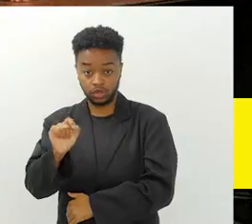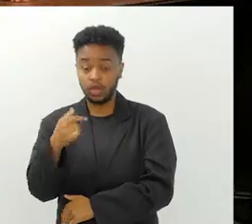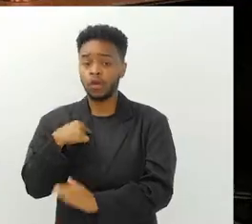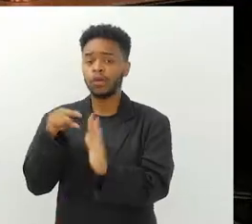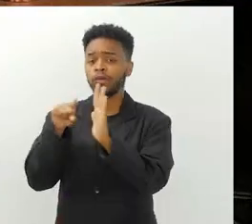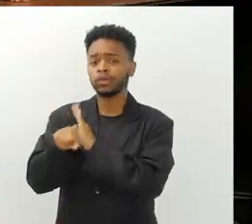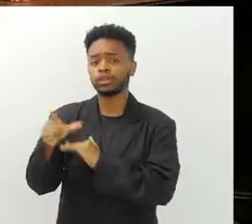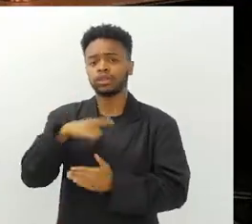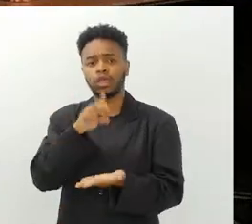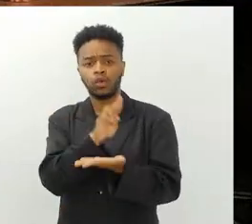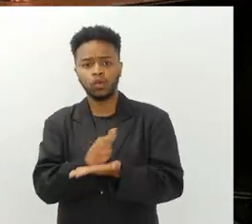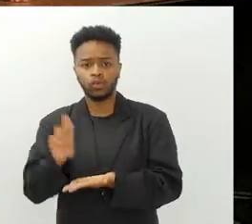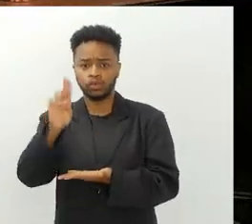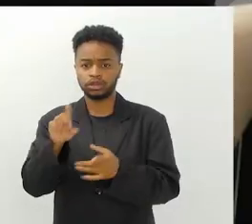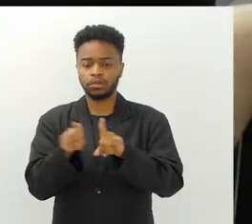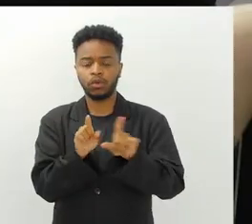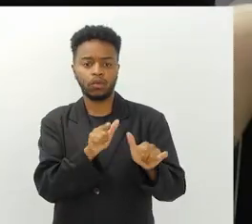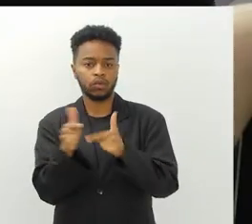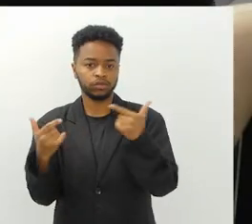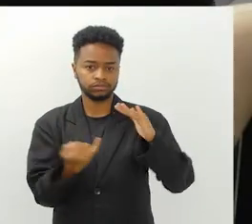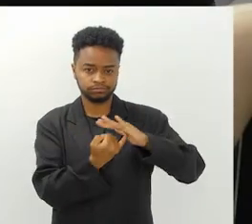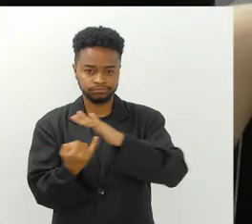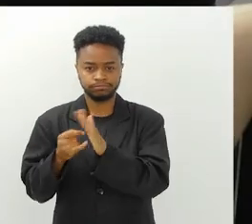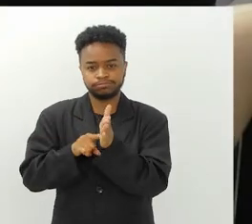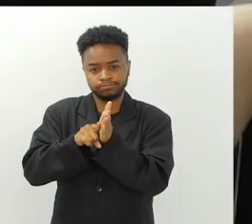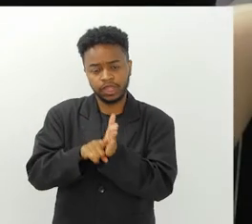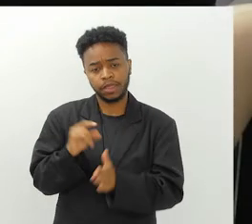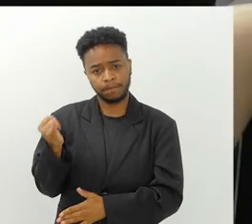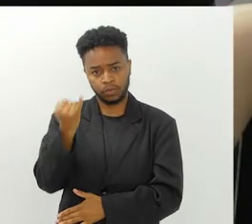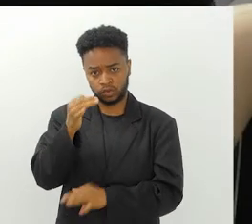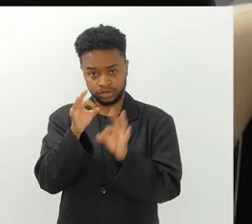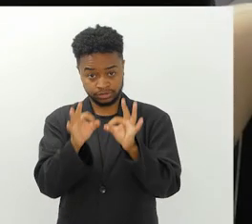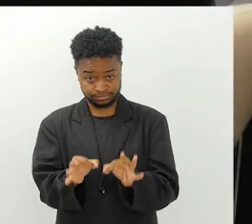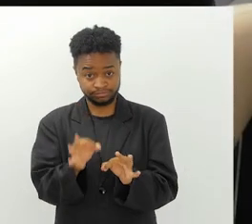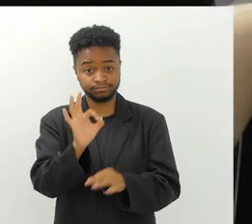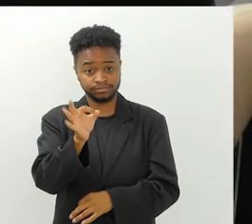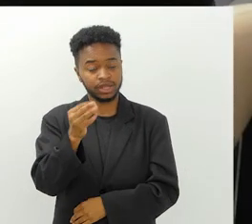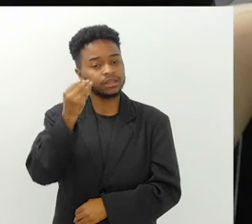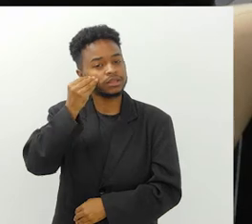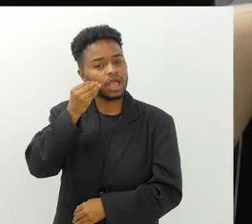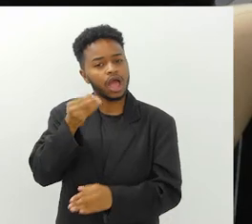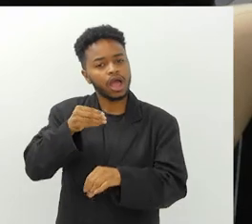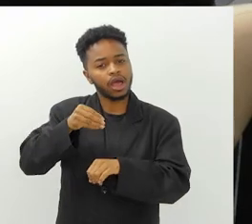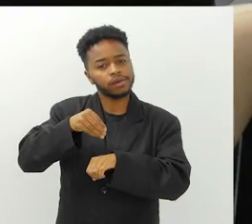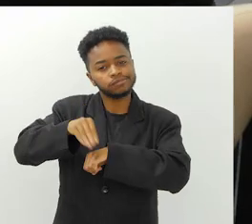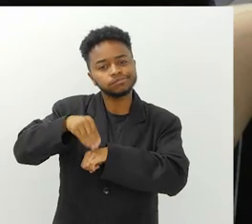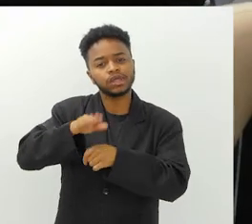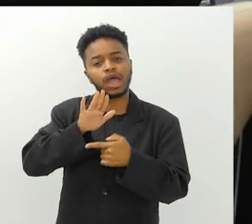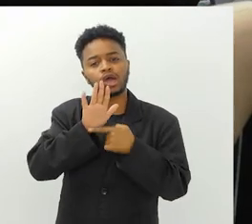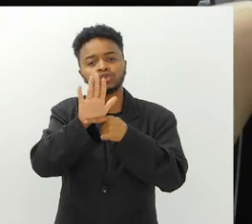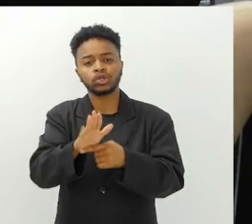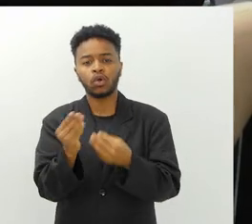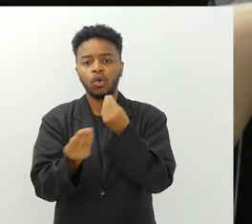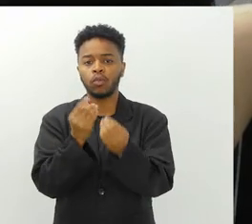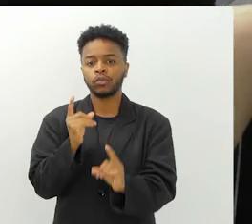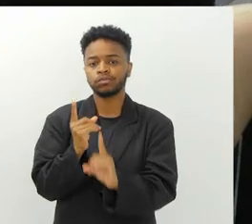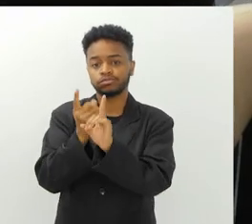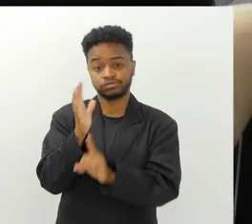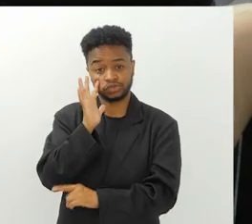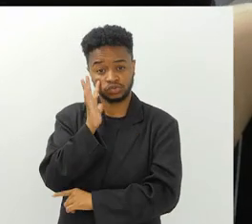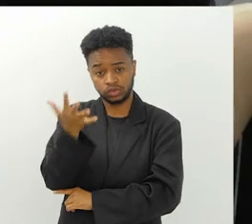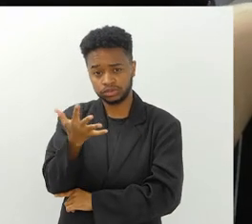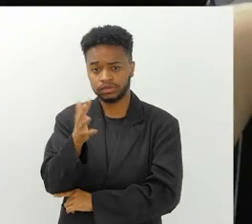perguntando ao senhor o seguinte, as universidades ou instituições de pesquisa são sempre muito importantes para ajudar a encontrar soluções